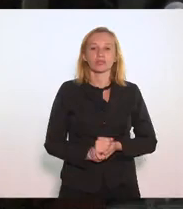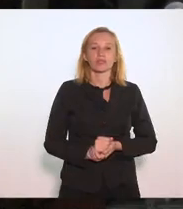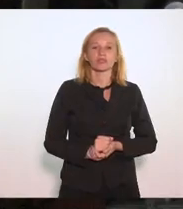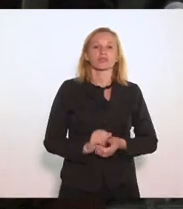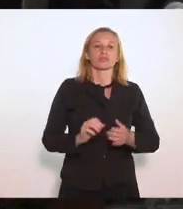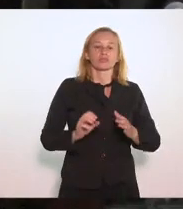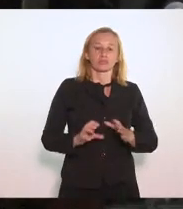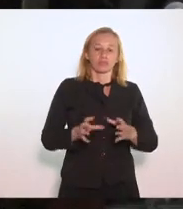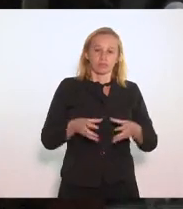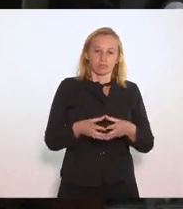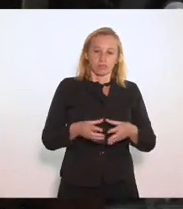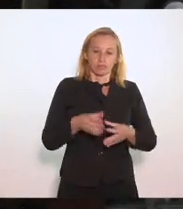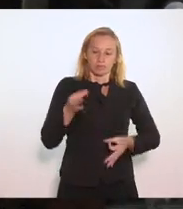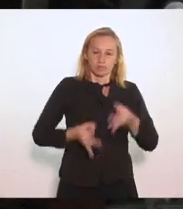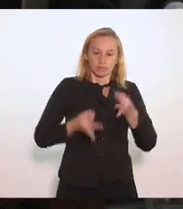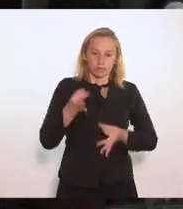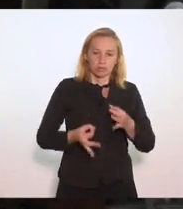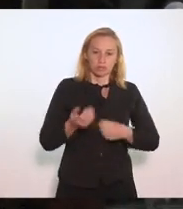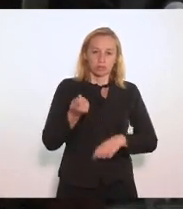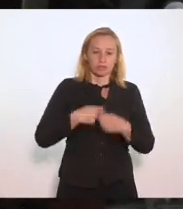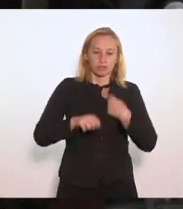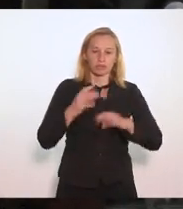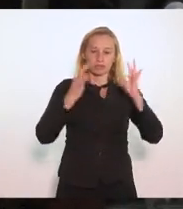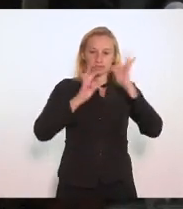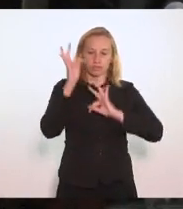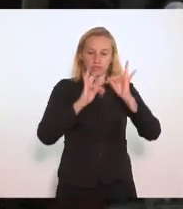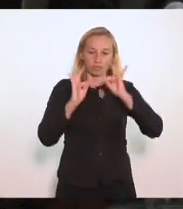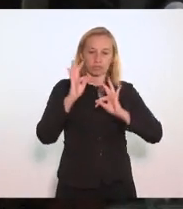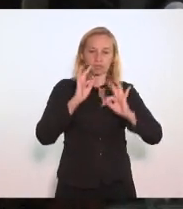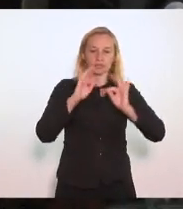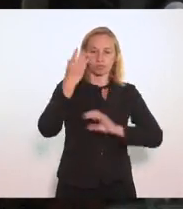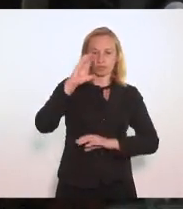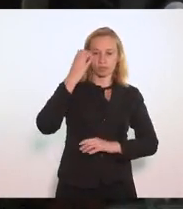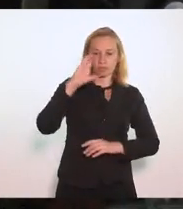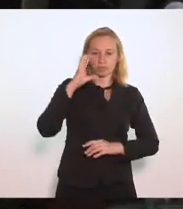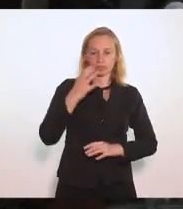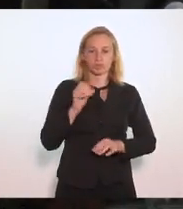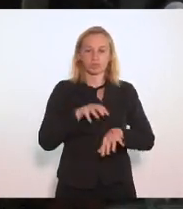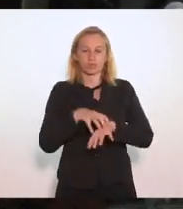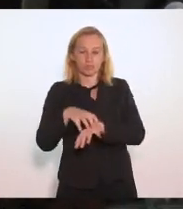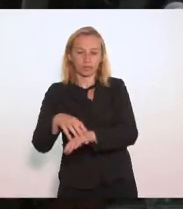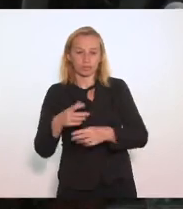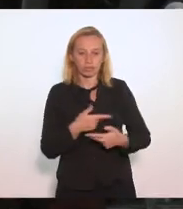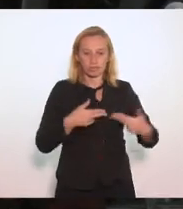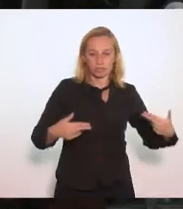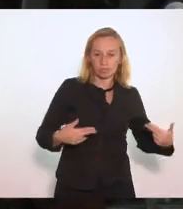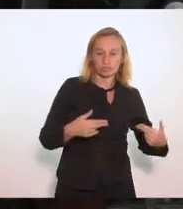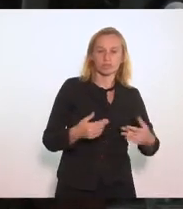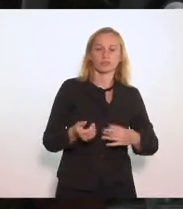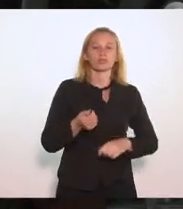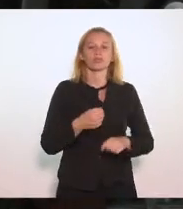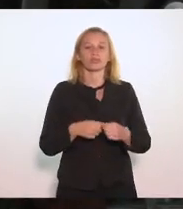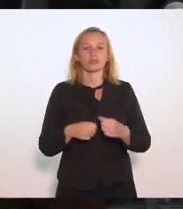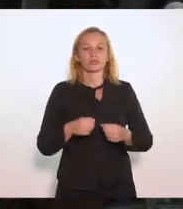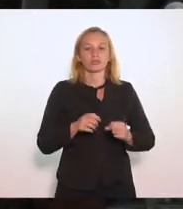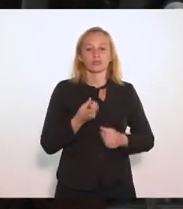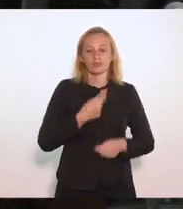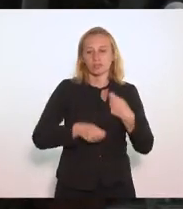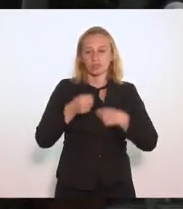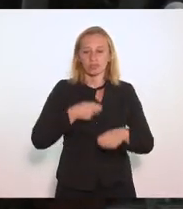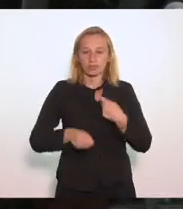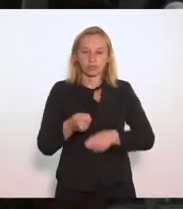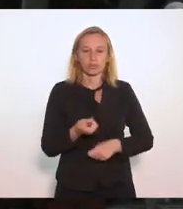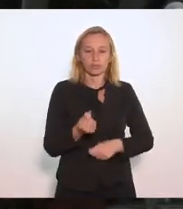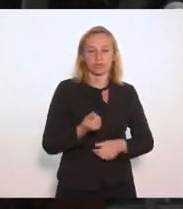Constitucionalidade, saúde favorável, de ciência e tecnologia favorável, de transporte favorável, de defesa do meio ambiente favorável, de economia e do comércio